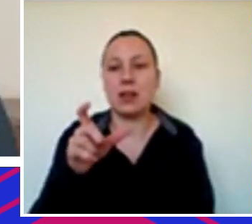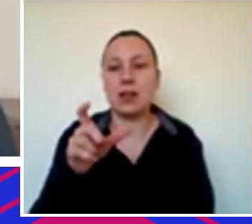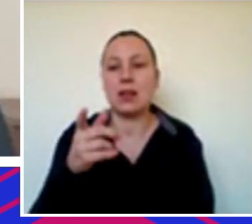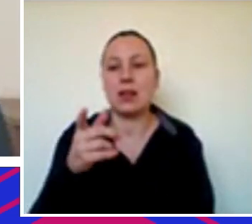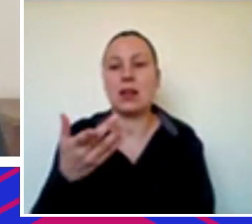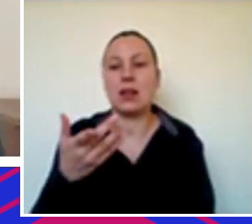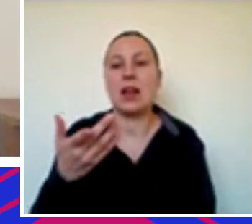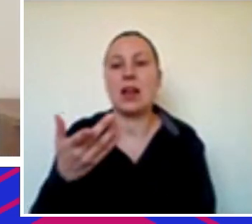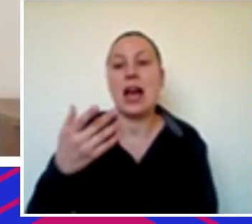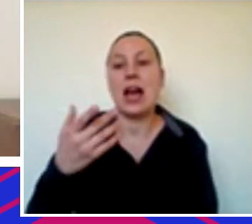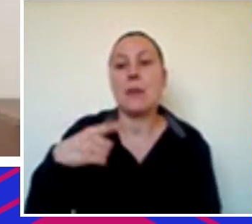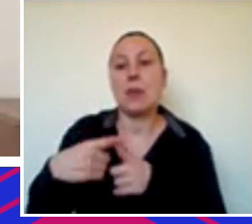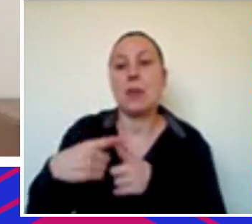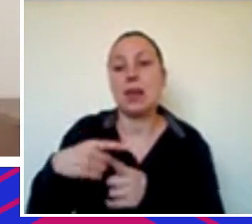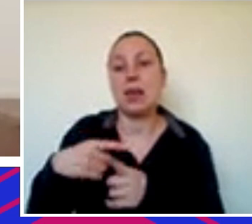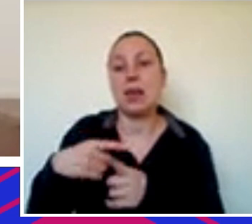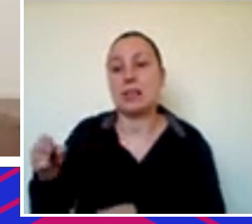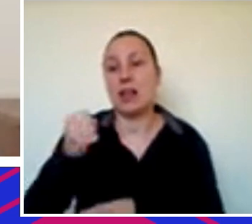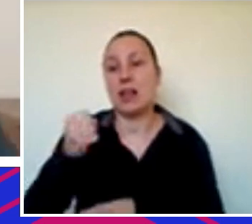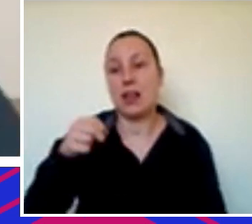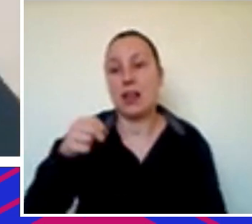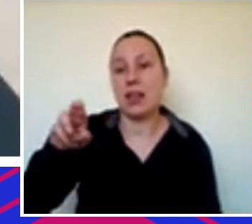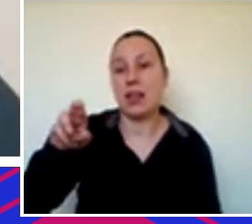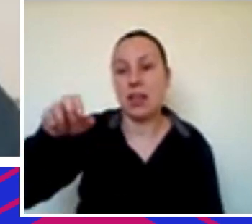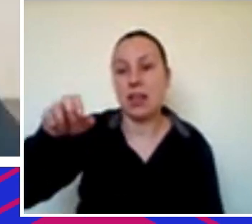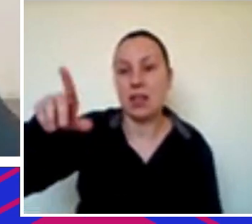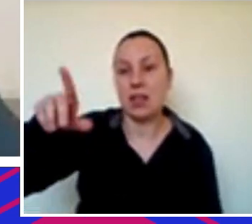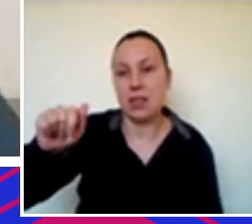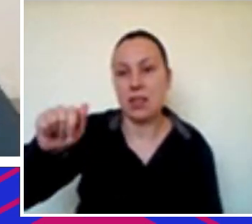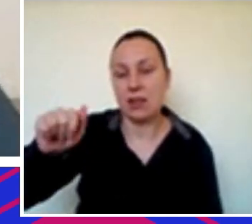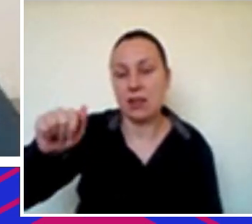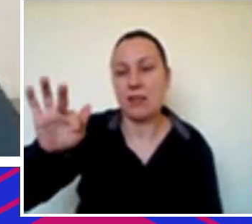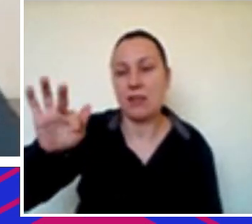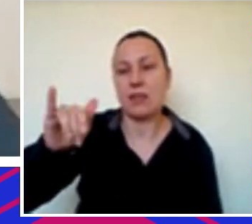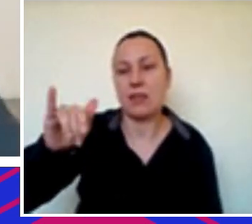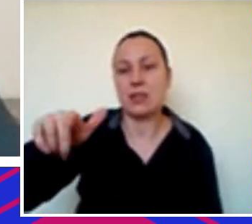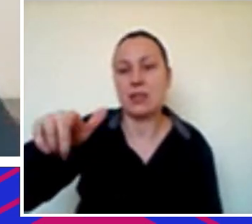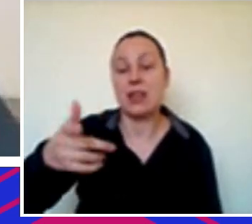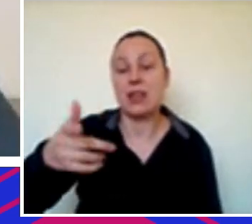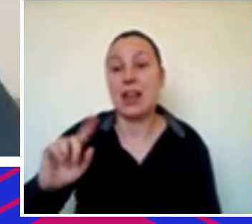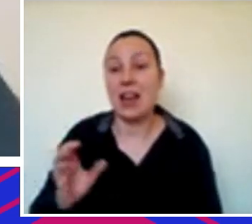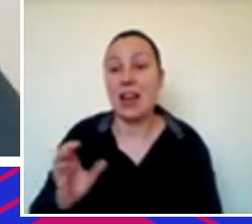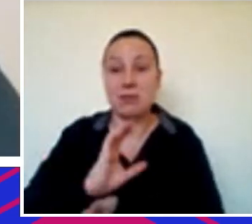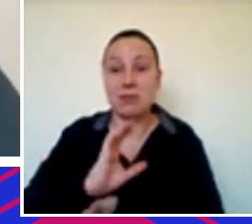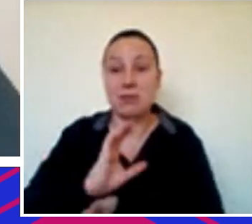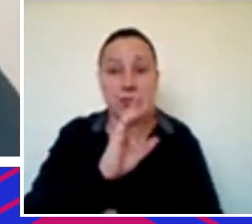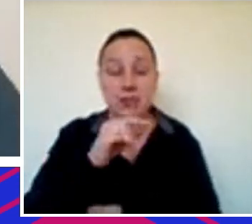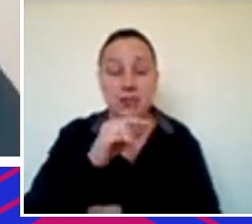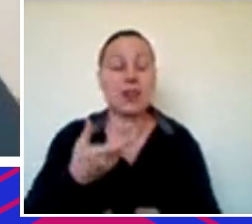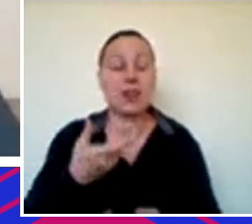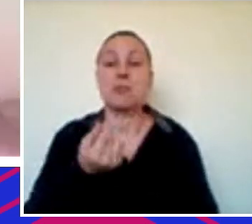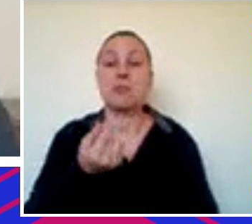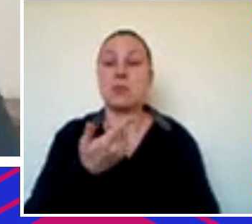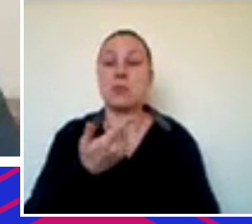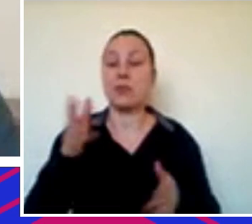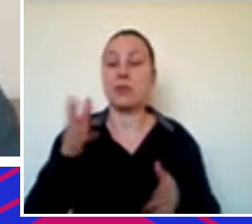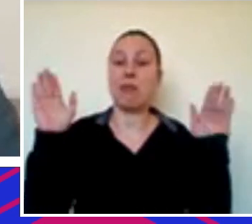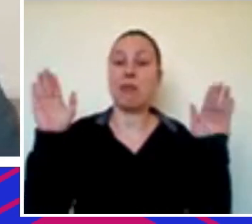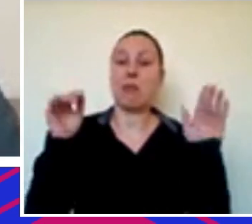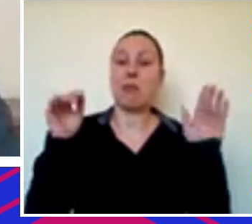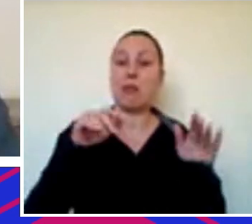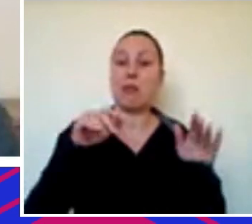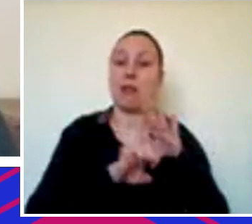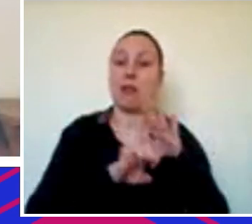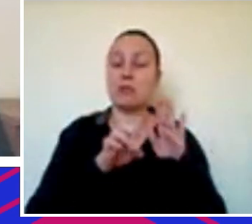renda fixa e vai direto fazer investimento como anjo em startup que é um papel importantíssimo mas o risco